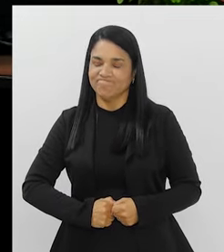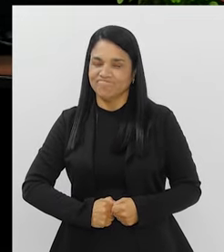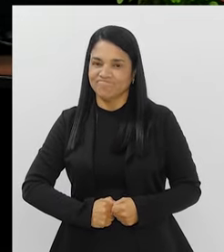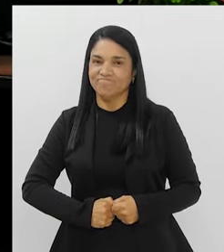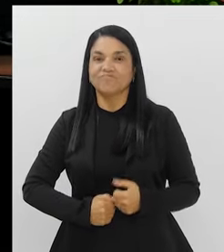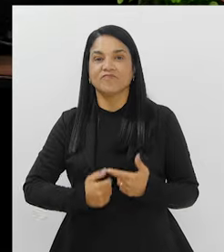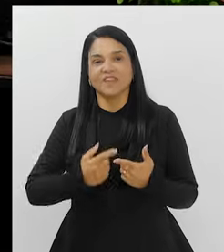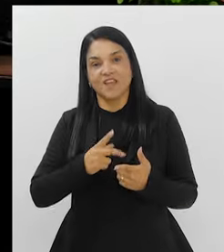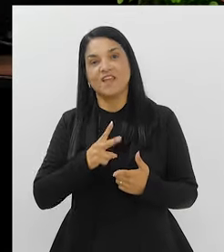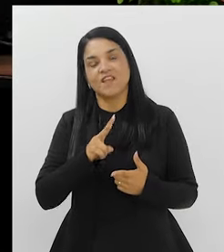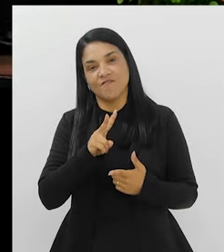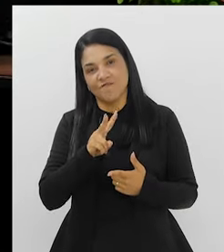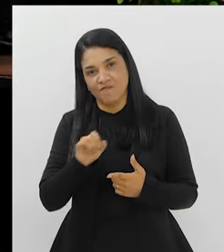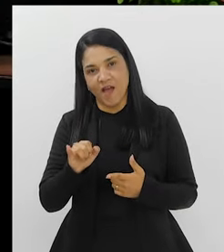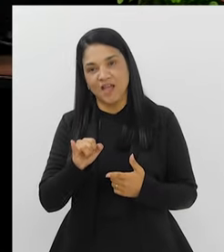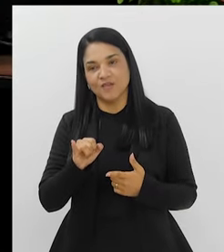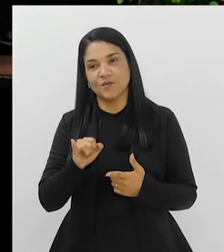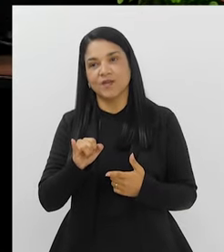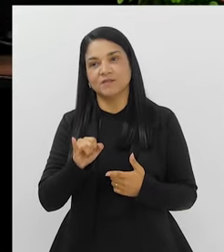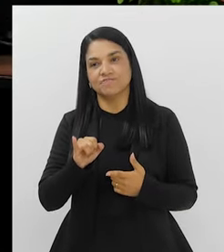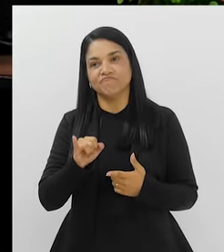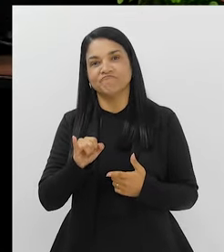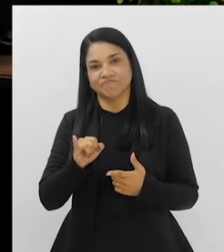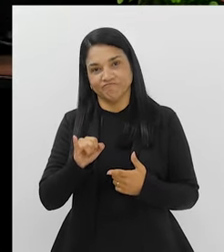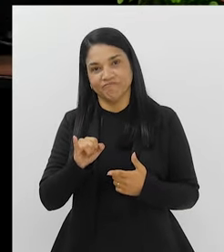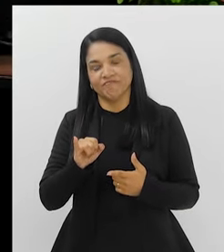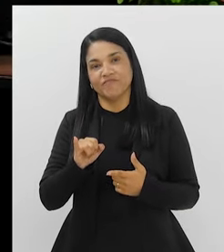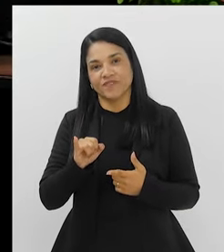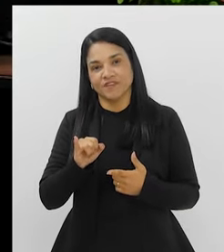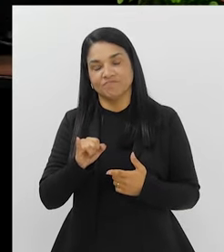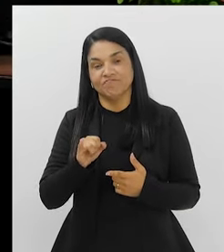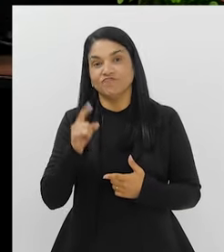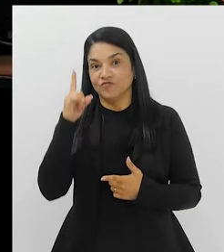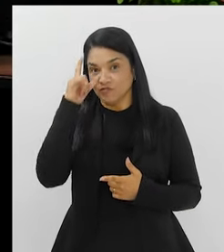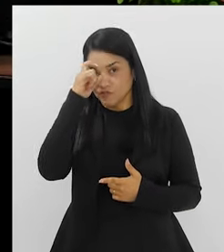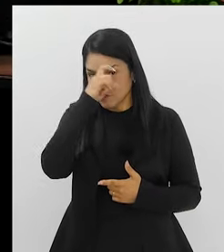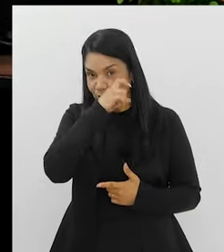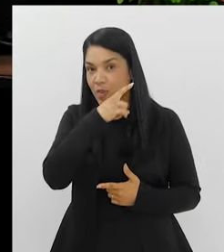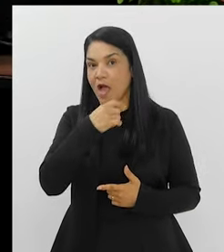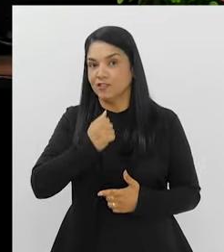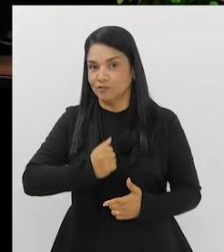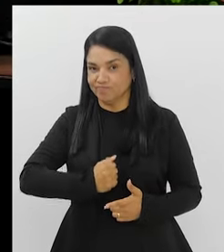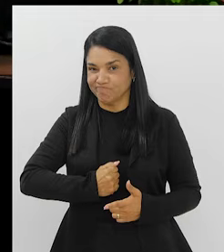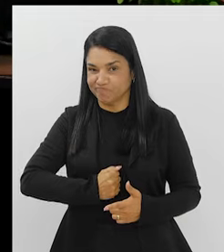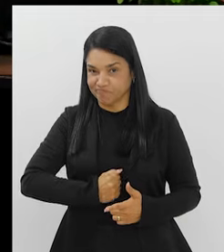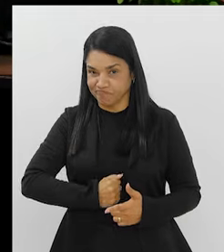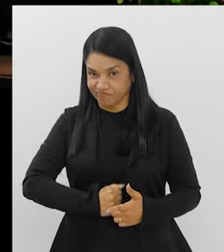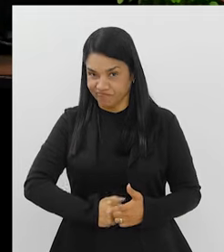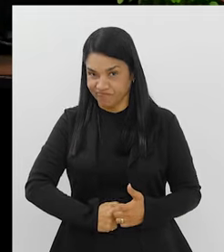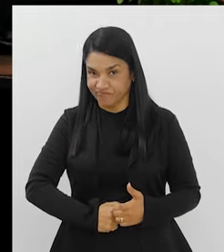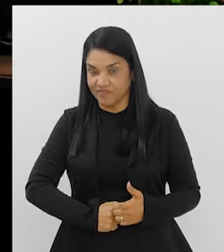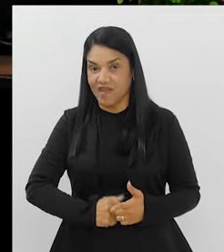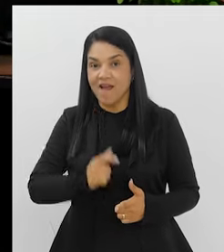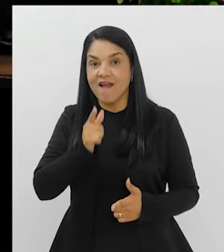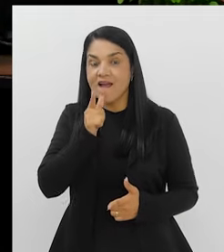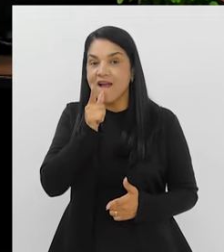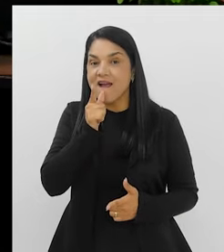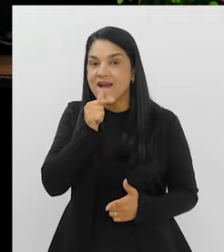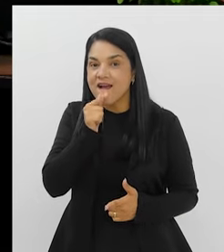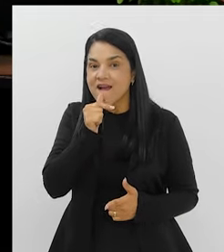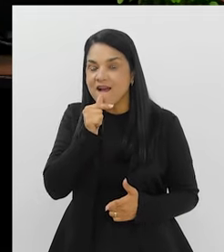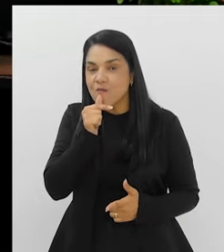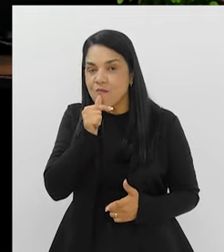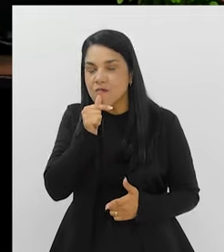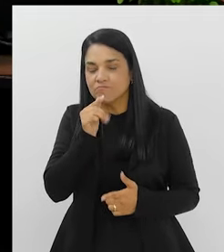E lentificar a chegada dessas excretas para fora. É a água que deixa